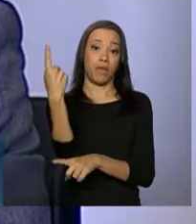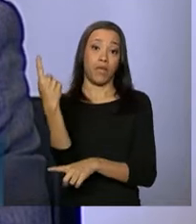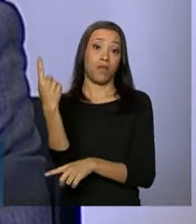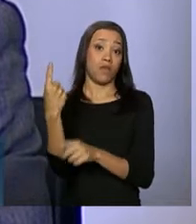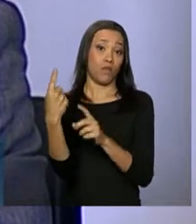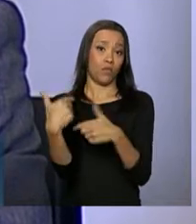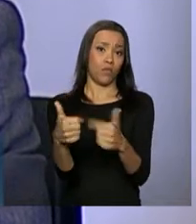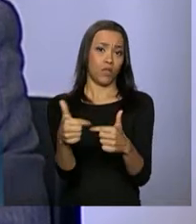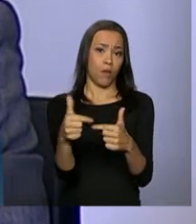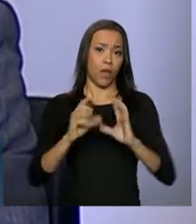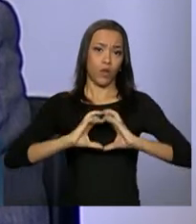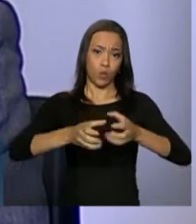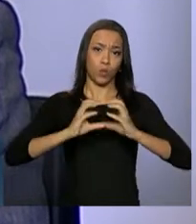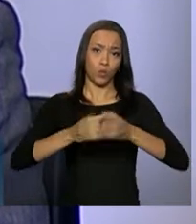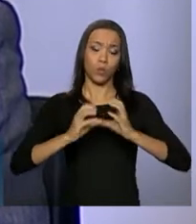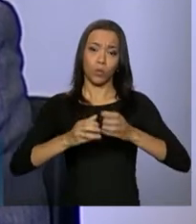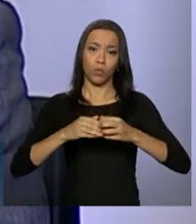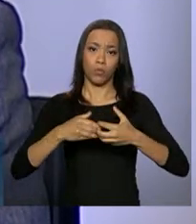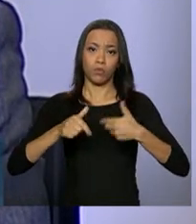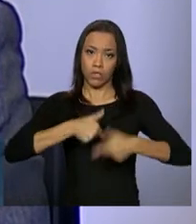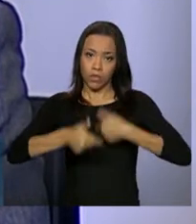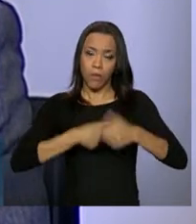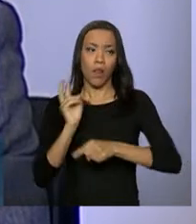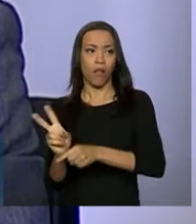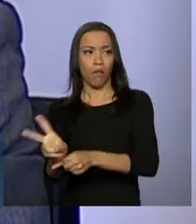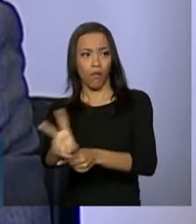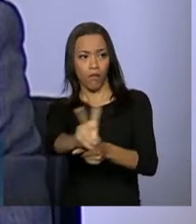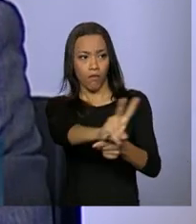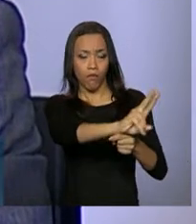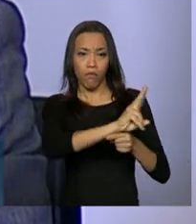Móvel de Combate ao Trabalho Escravo contemporâneo.